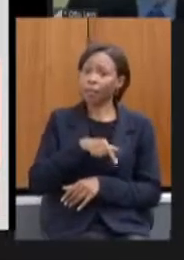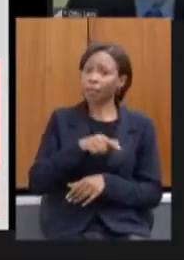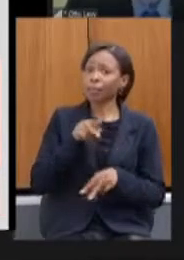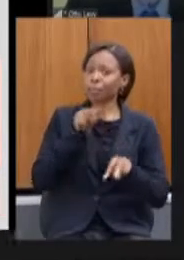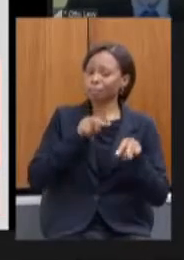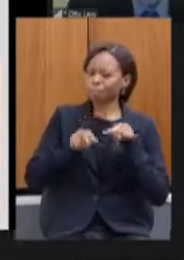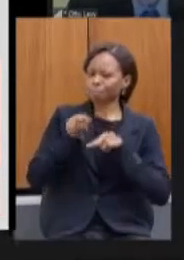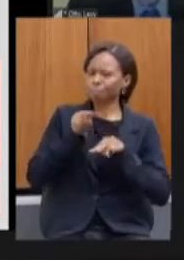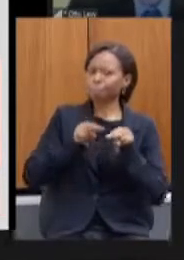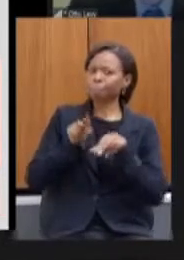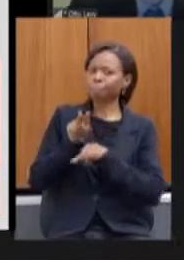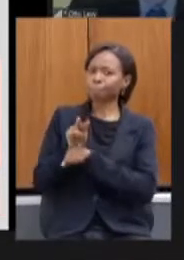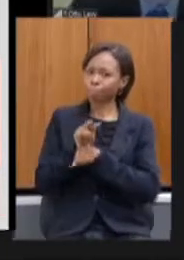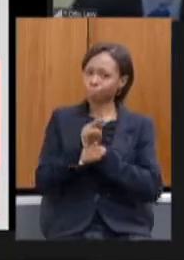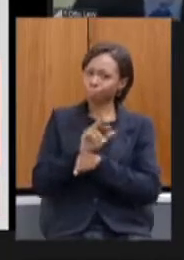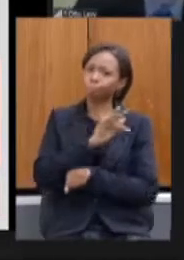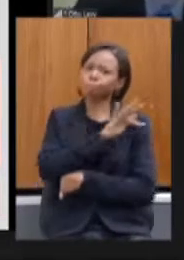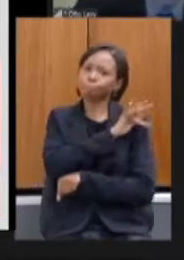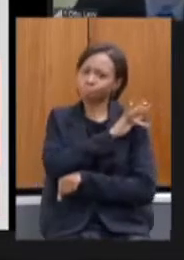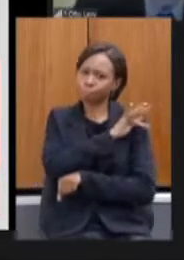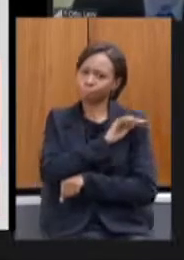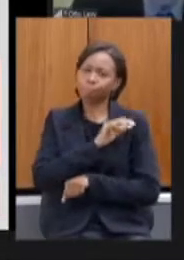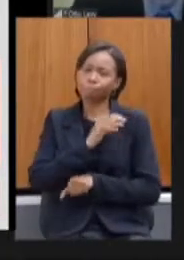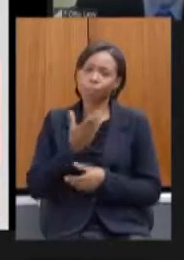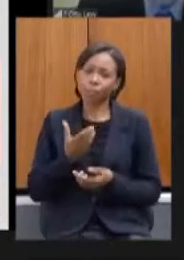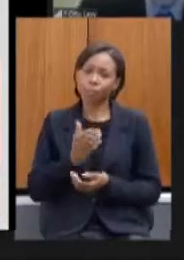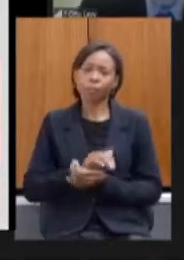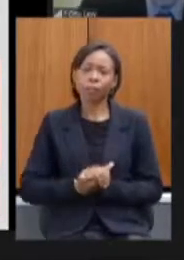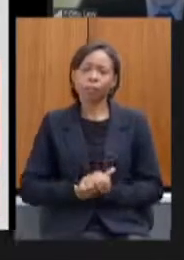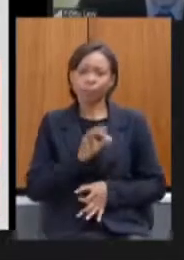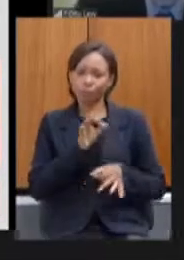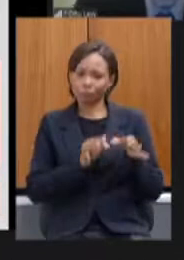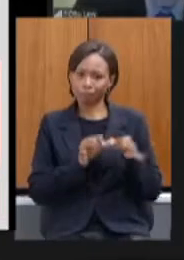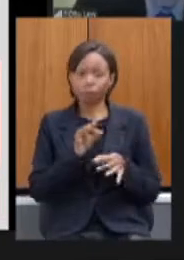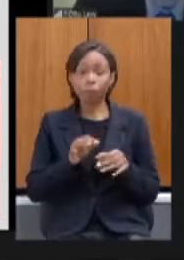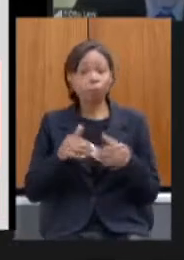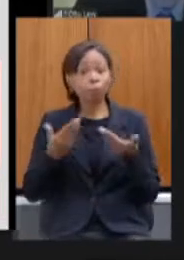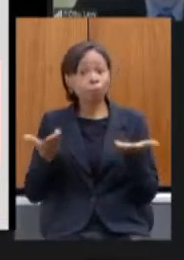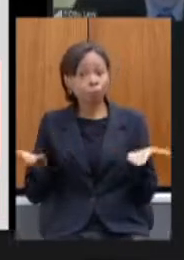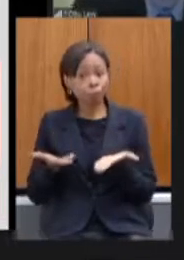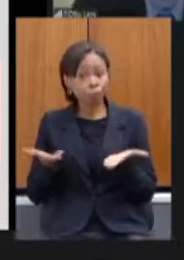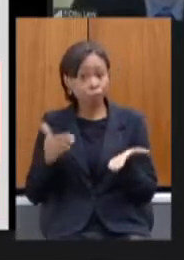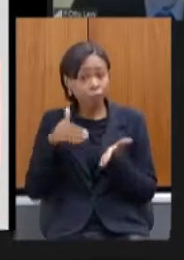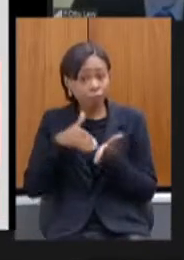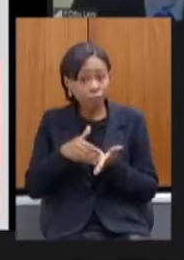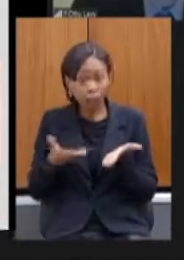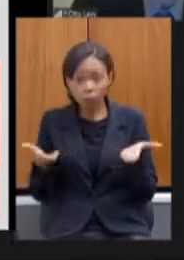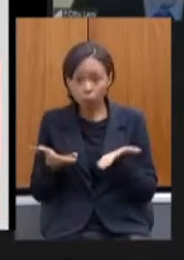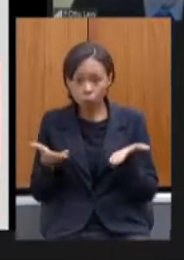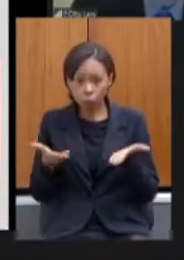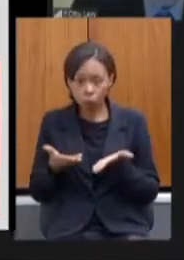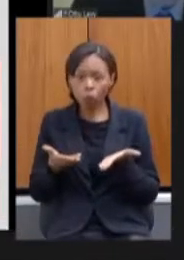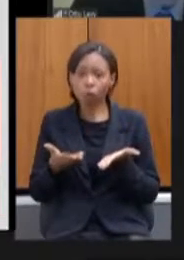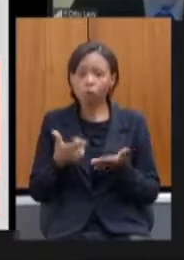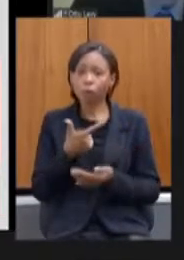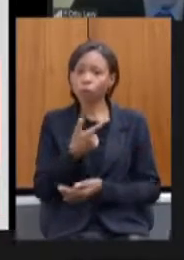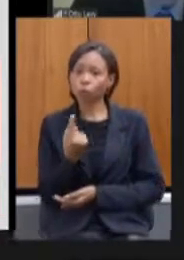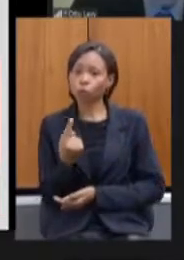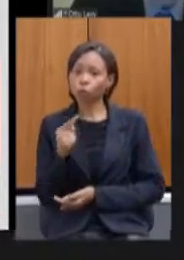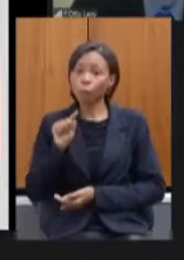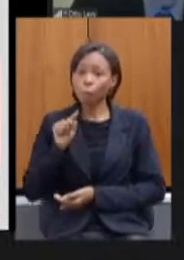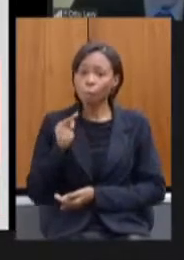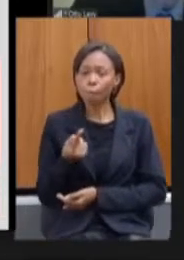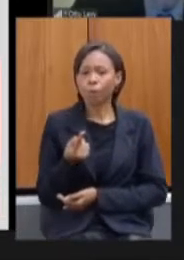de qualquer maneira esta auditoria até o momento 21 mil casos foram encaminhados para